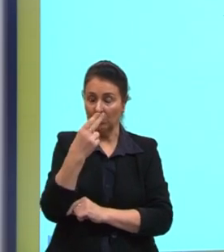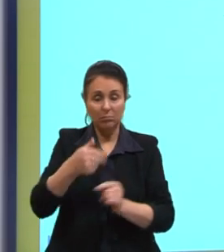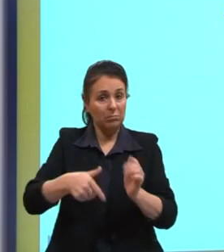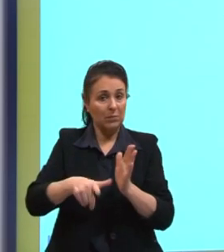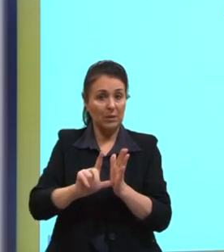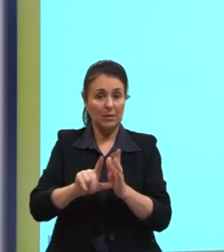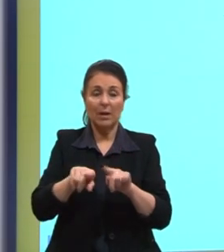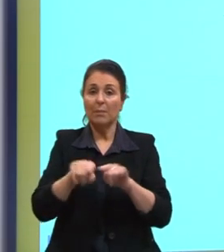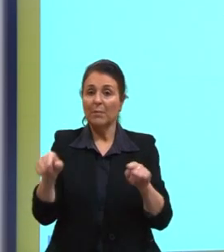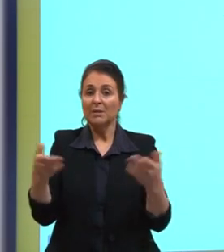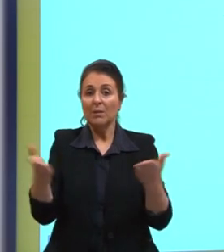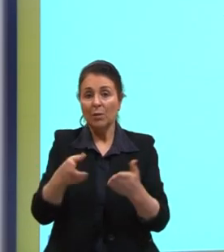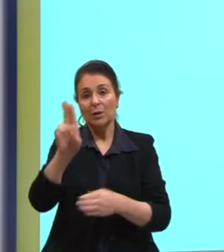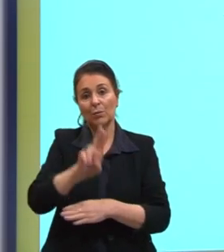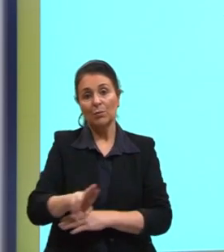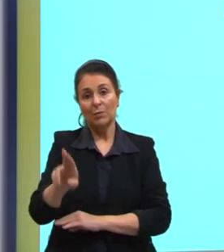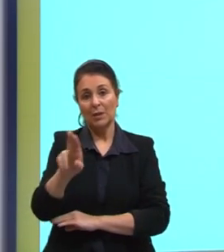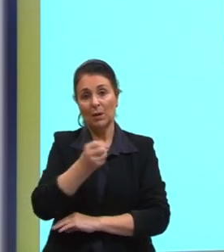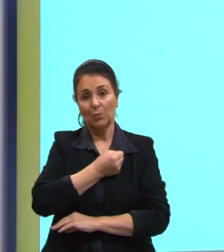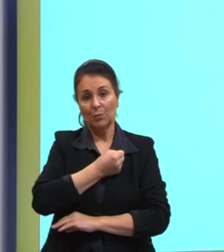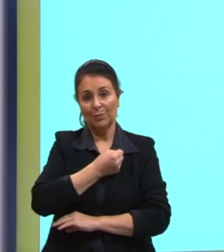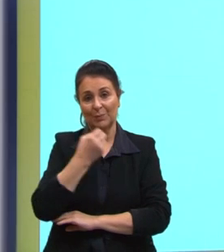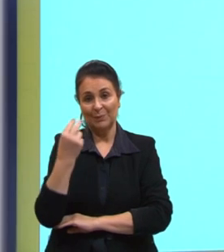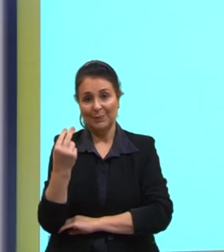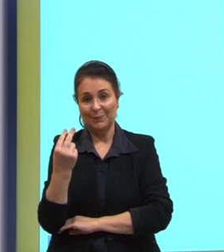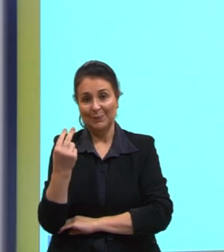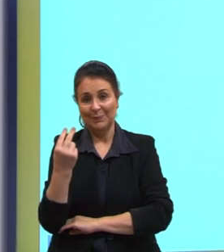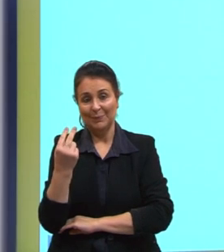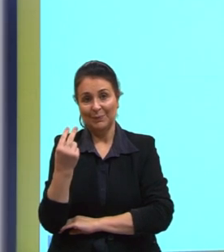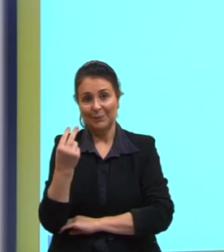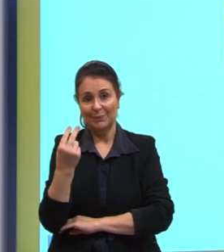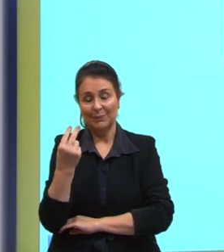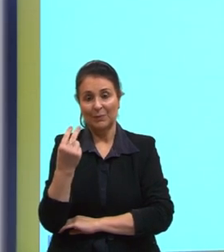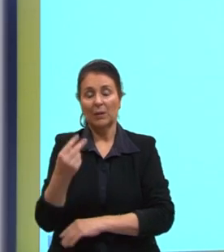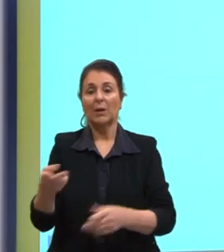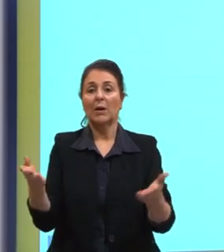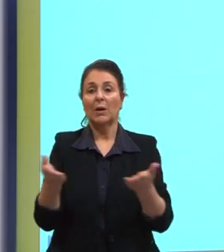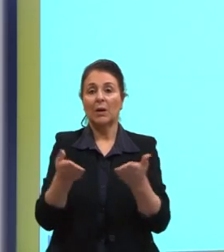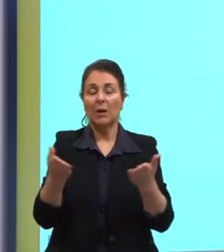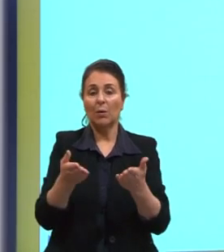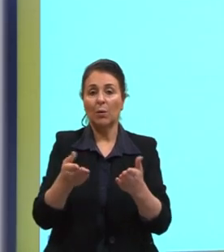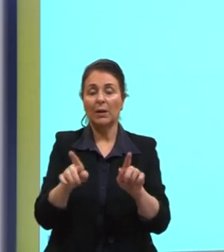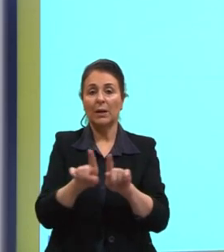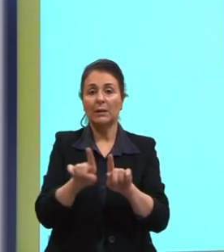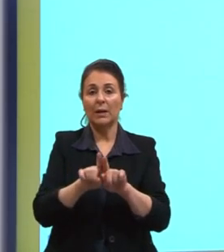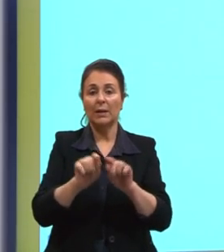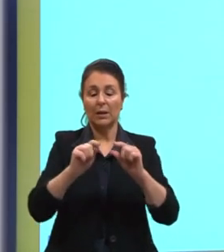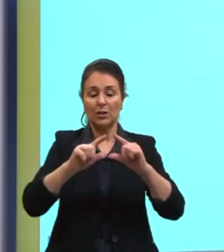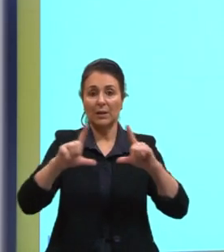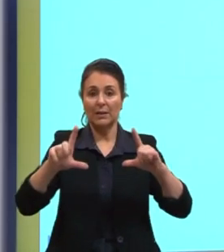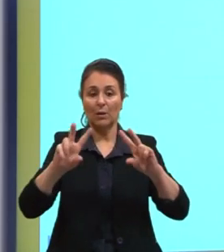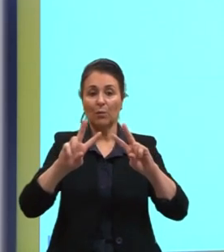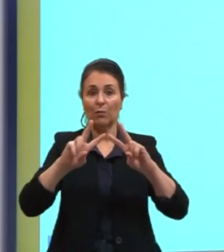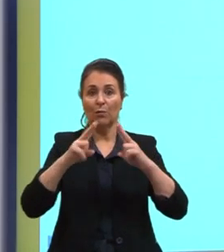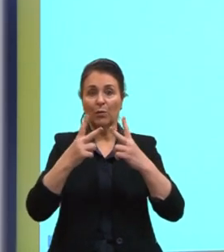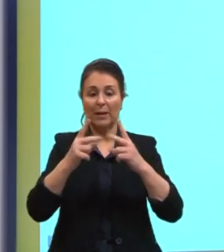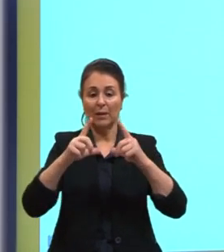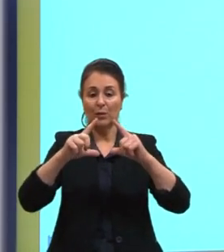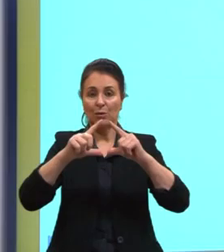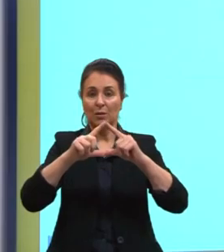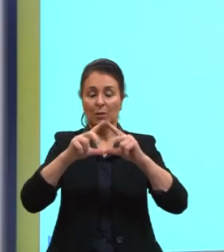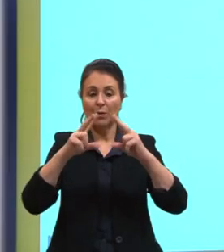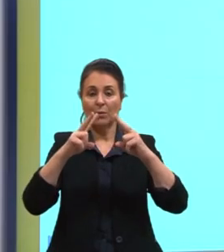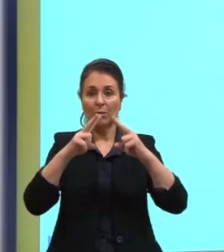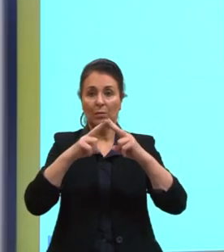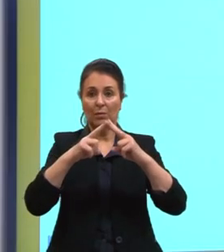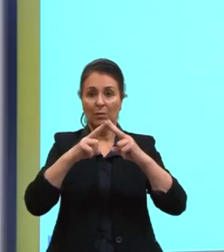antes, porém a gente coloca um 2 aqui. E a dilatação volumétrica, que é quando o objeto aumenta em três